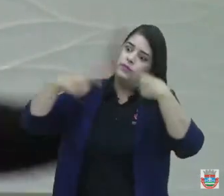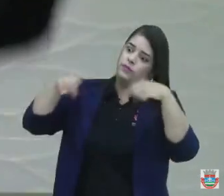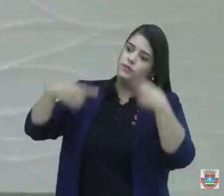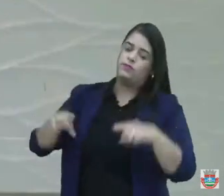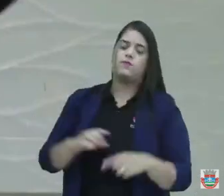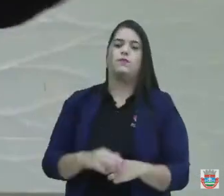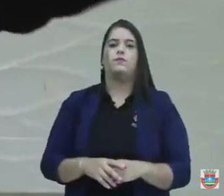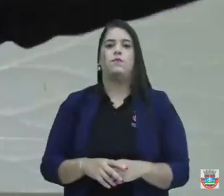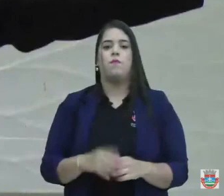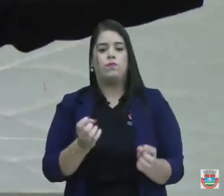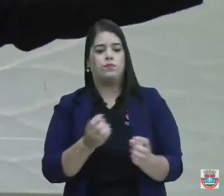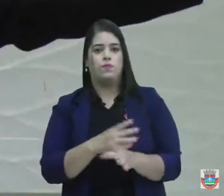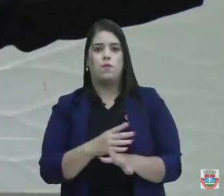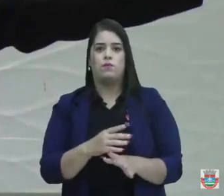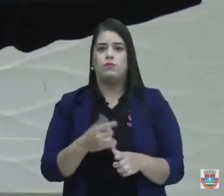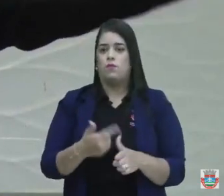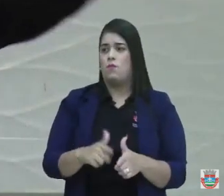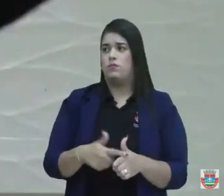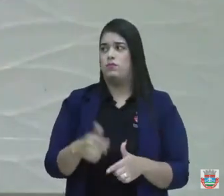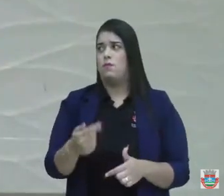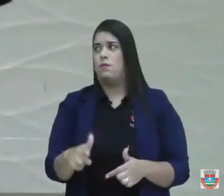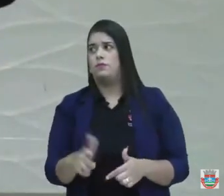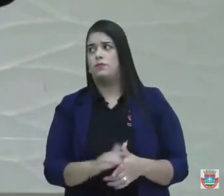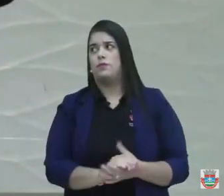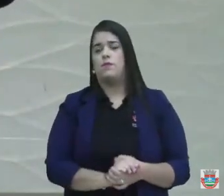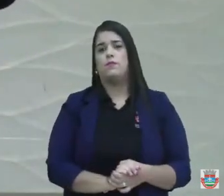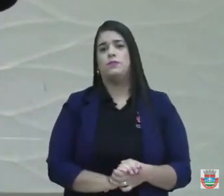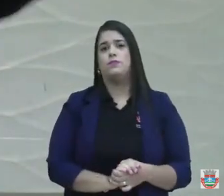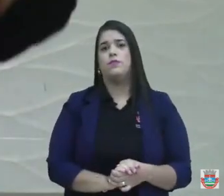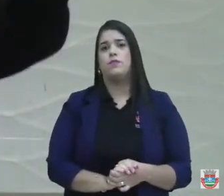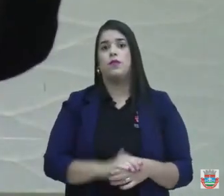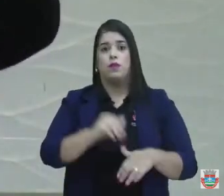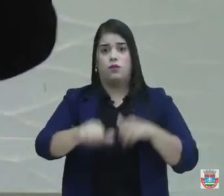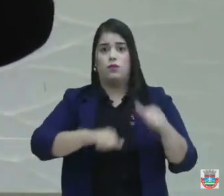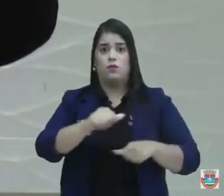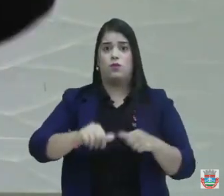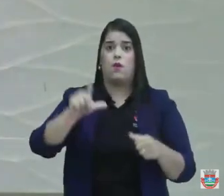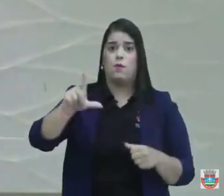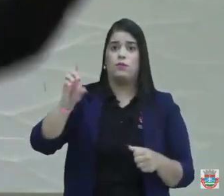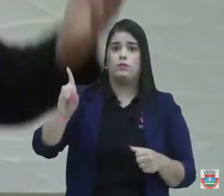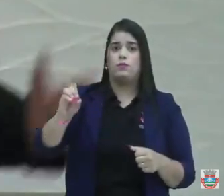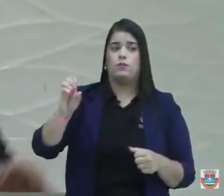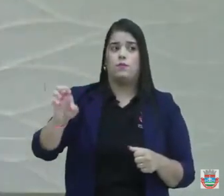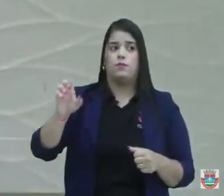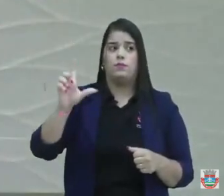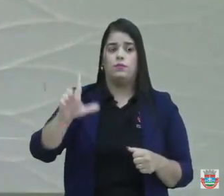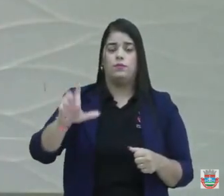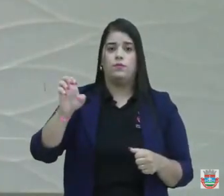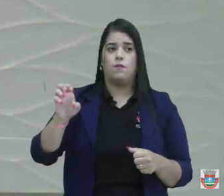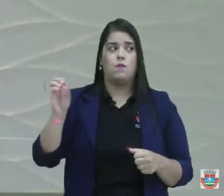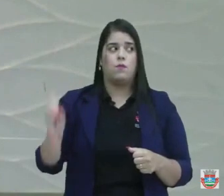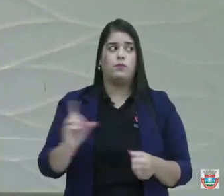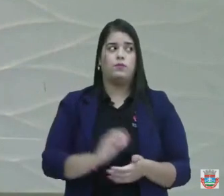trocam. E é porque tiraram as lâmpadas que colocaram as de LED deviam fazer reposição com as que tiraram.